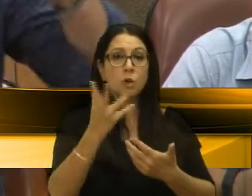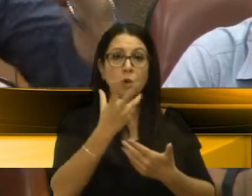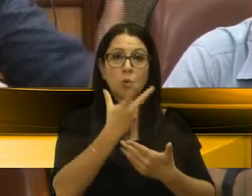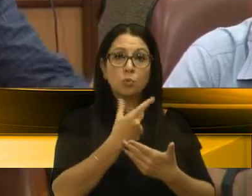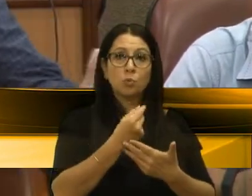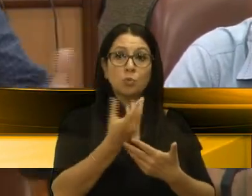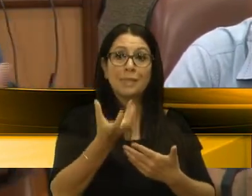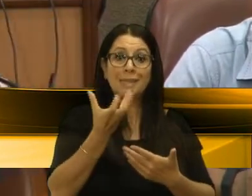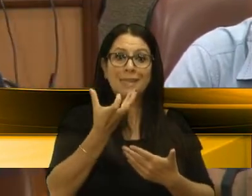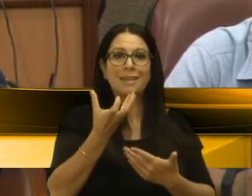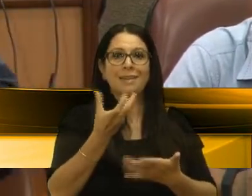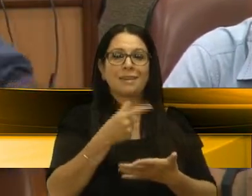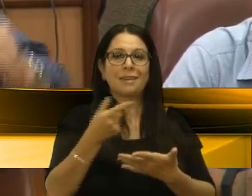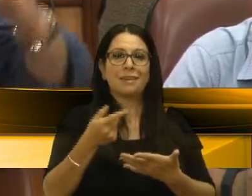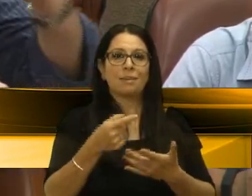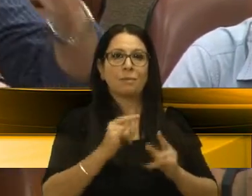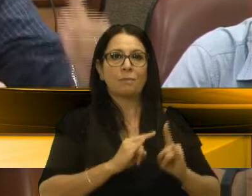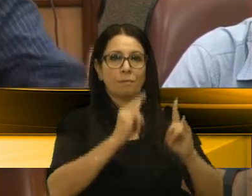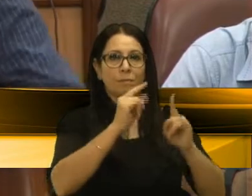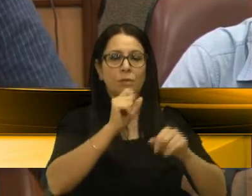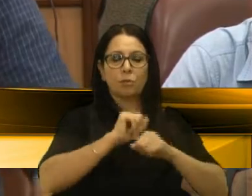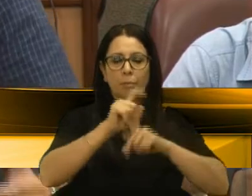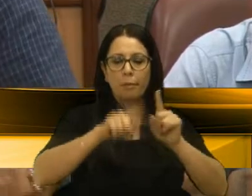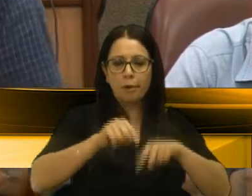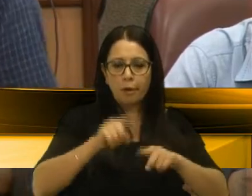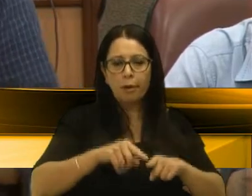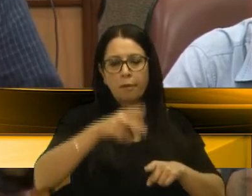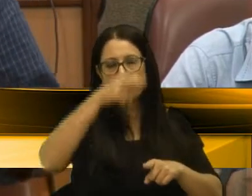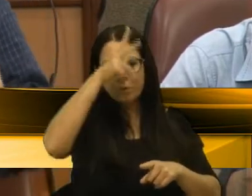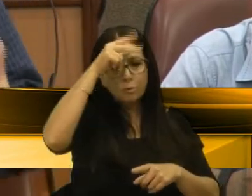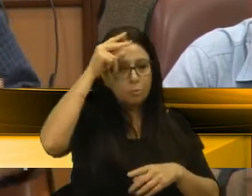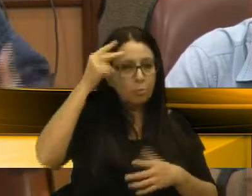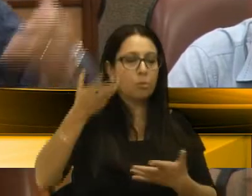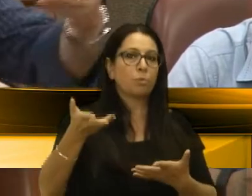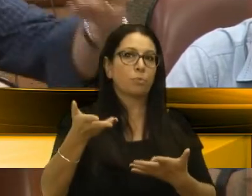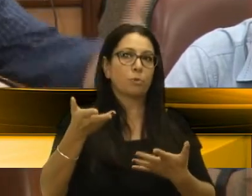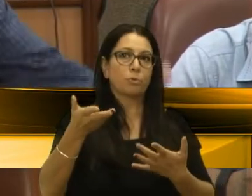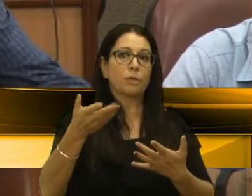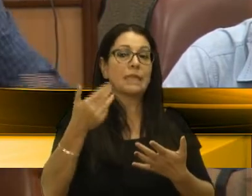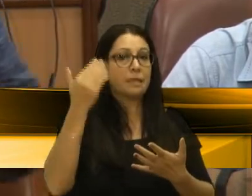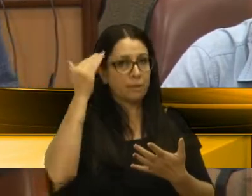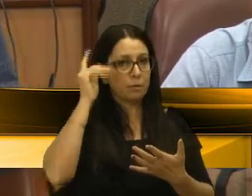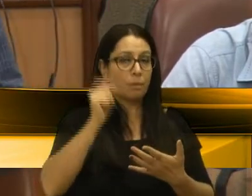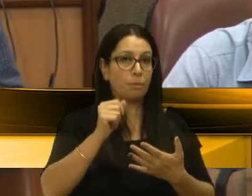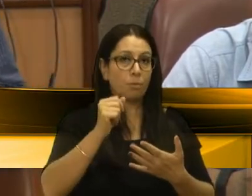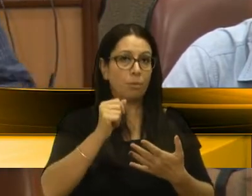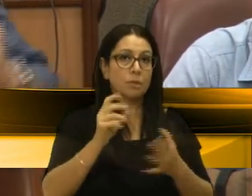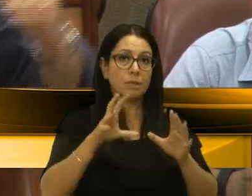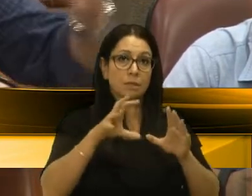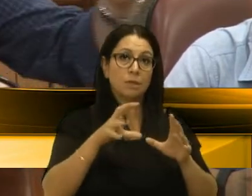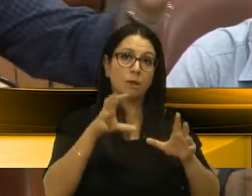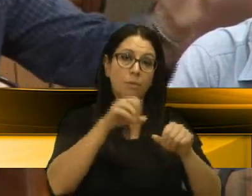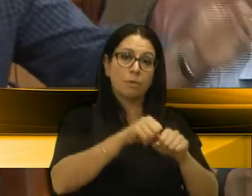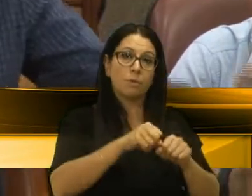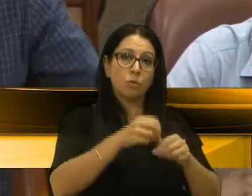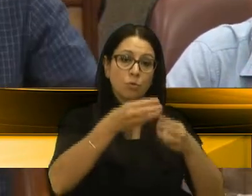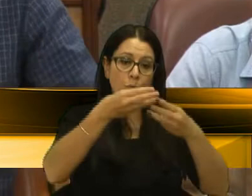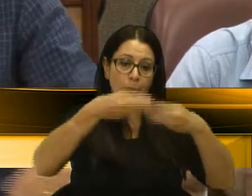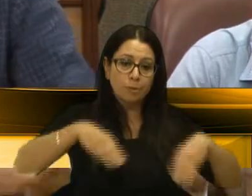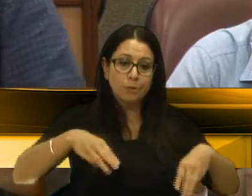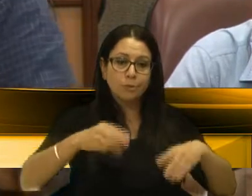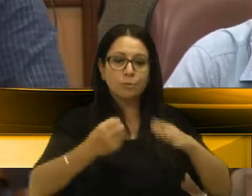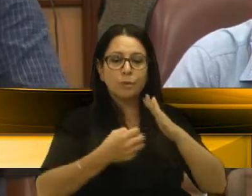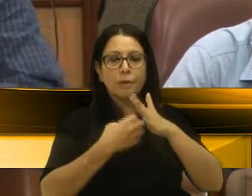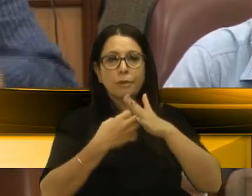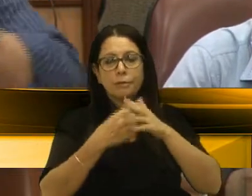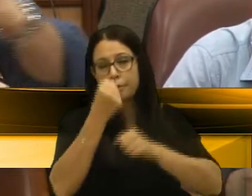deseja na Maesa, um mercado público que também entendo que ali pode ser abrigado, um museu da indústria,